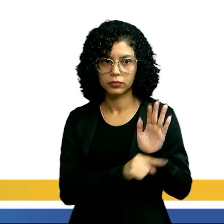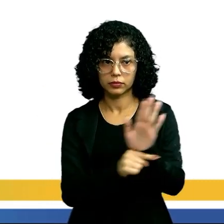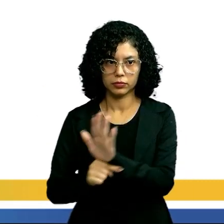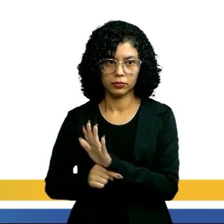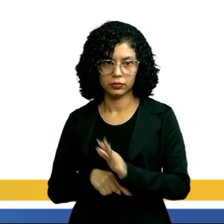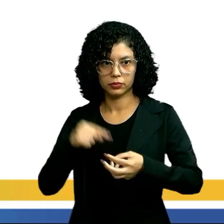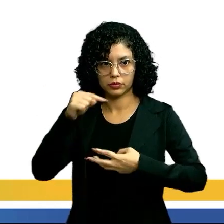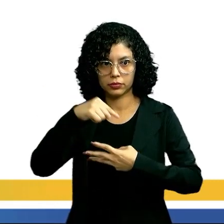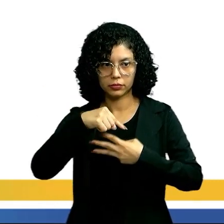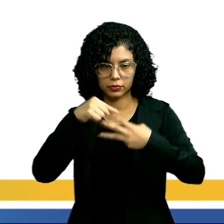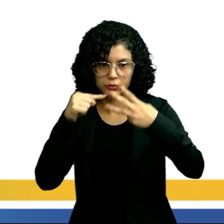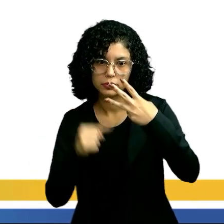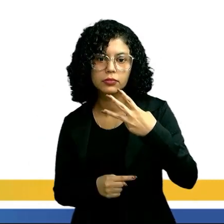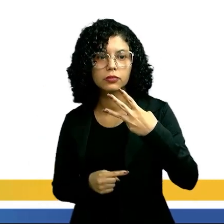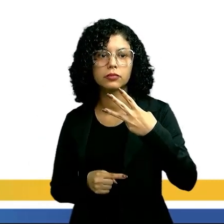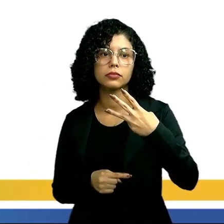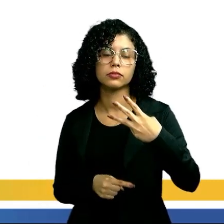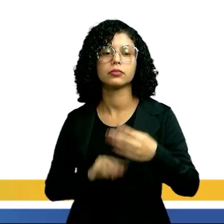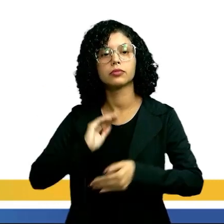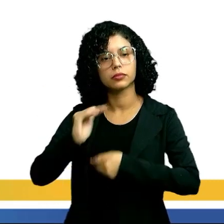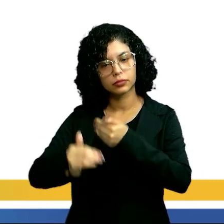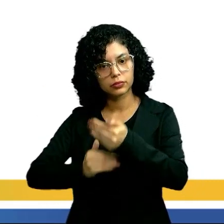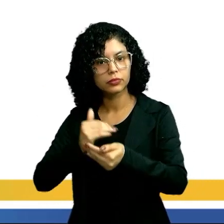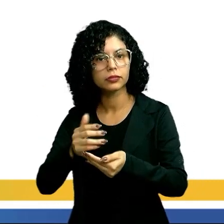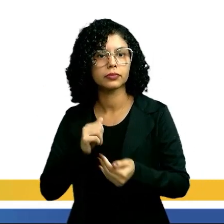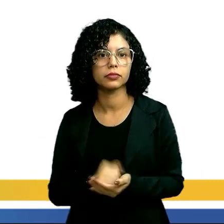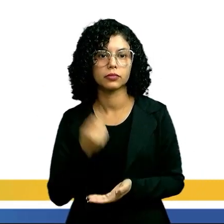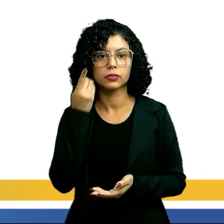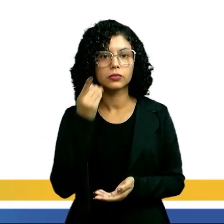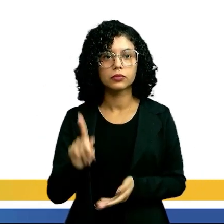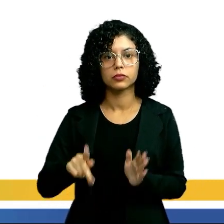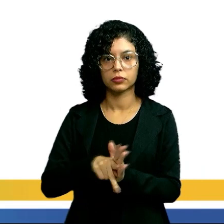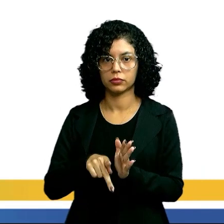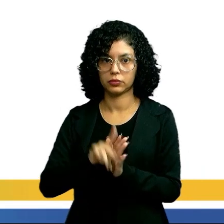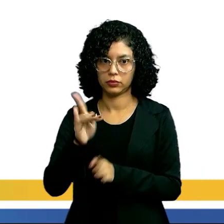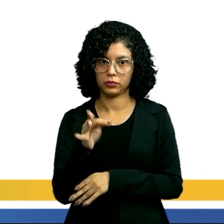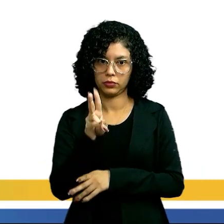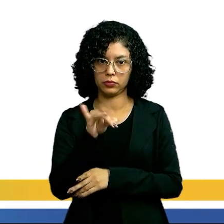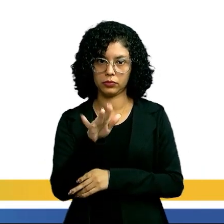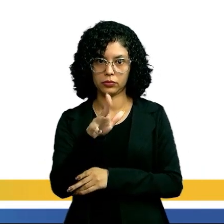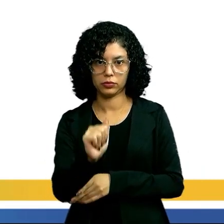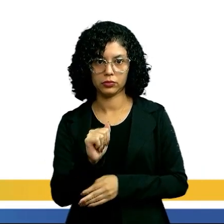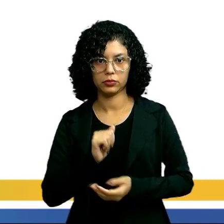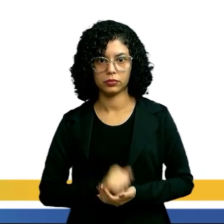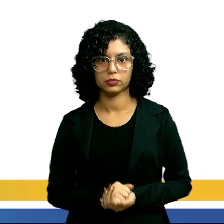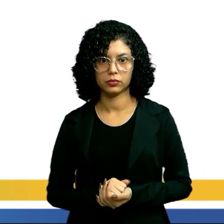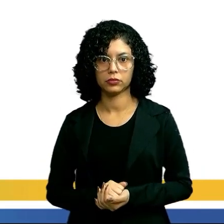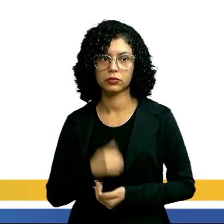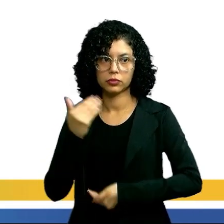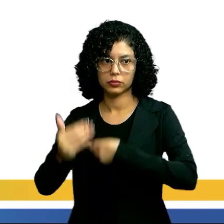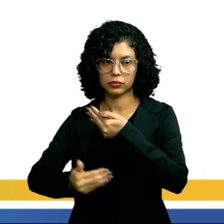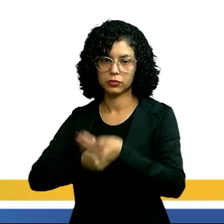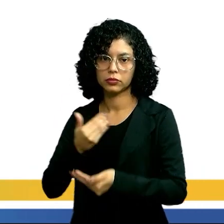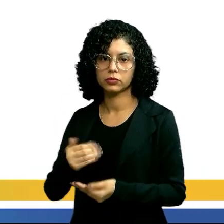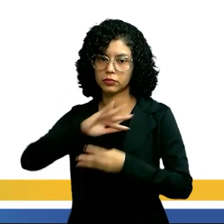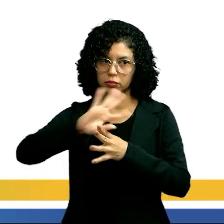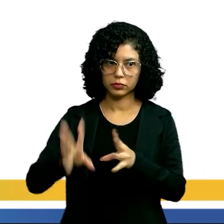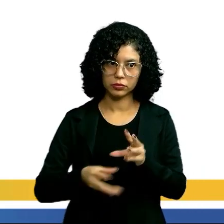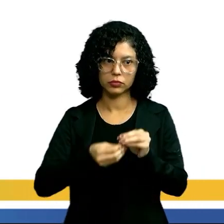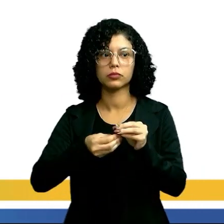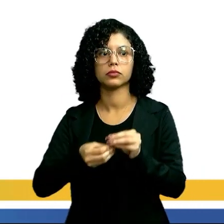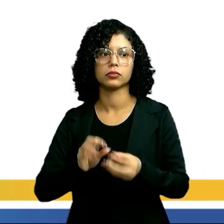apresentar, apresentar, perdão, três tipos de desenvolvimento. Um deles, a holometabolia, que é um